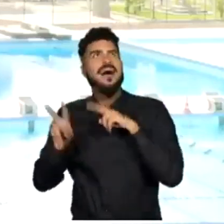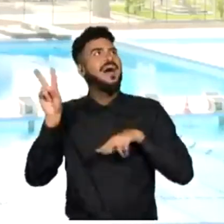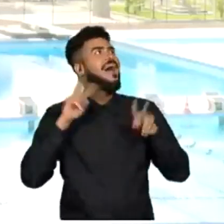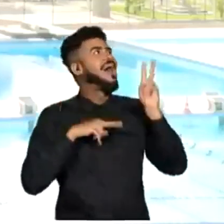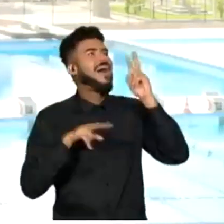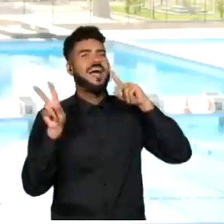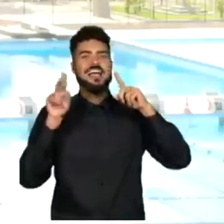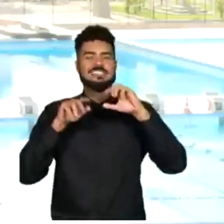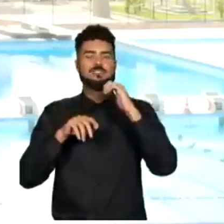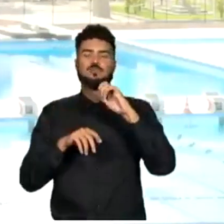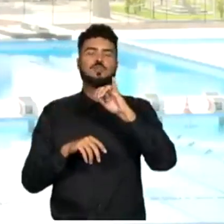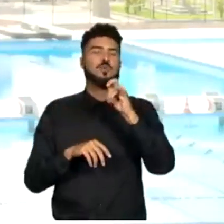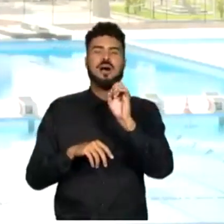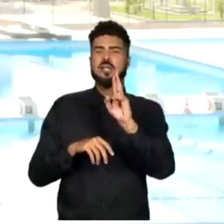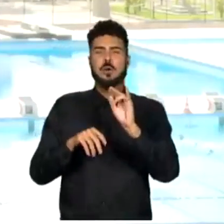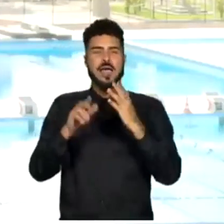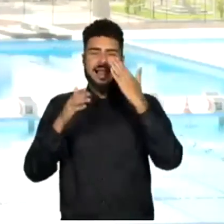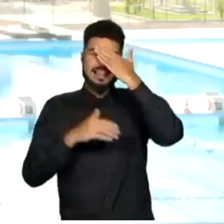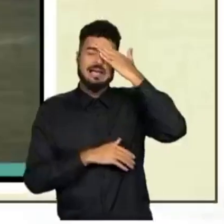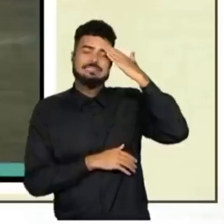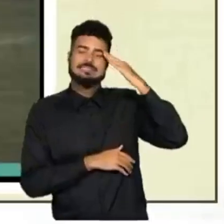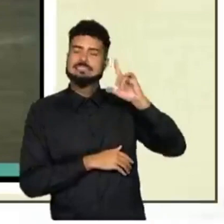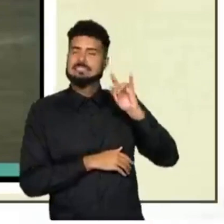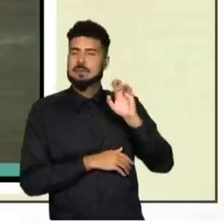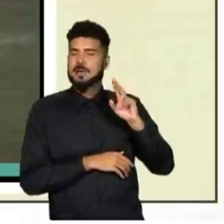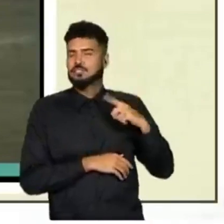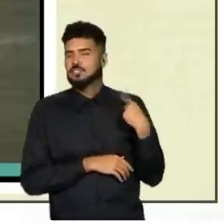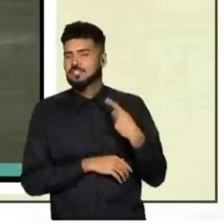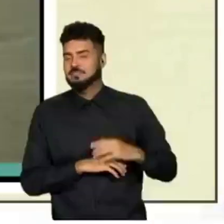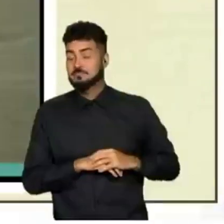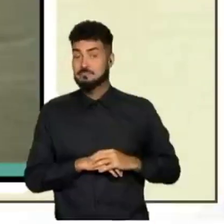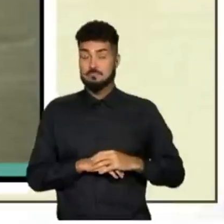o final, se inscreva, e deixa o like, abraços e, saudações vascaínas.